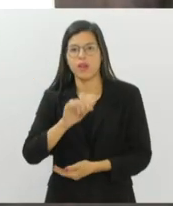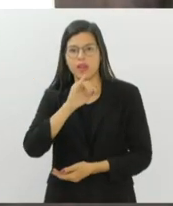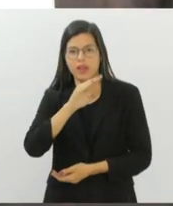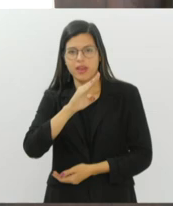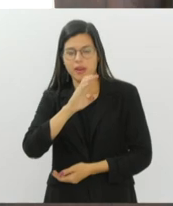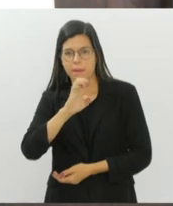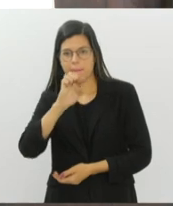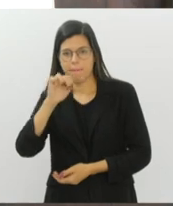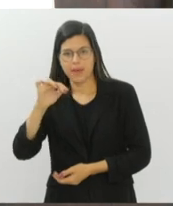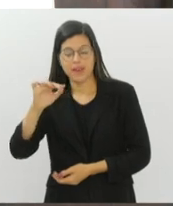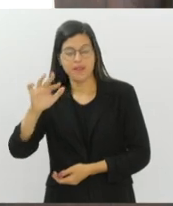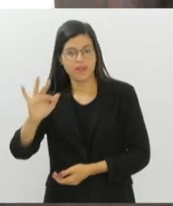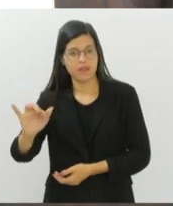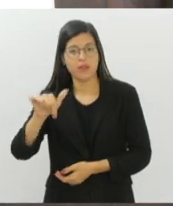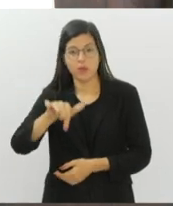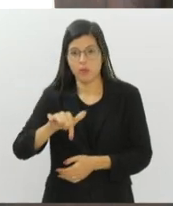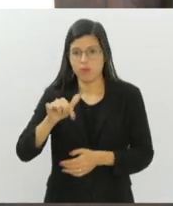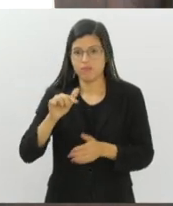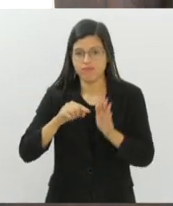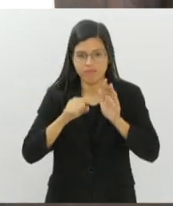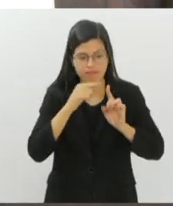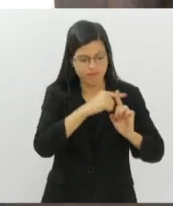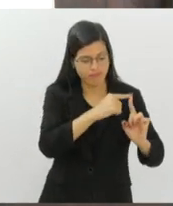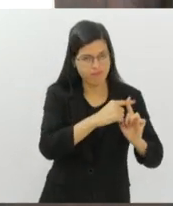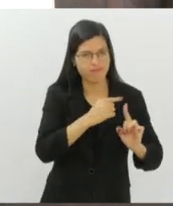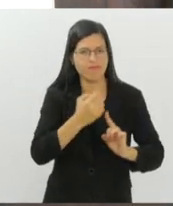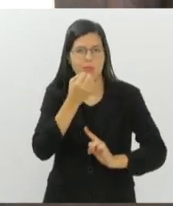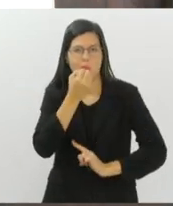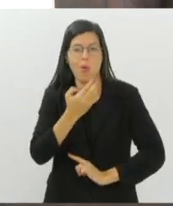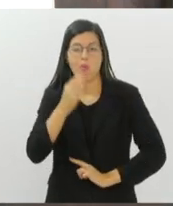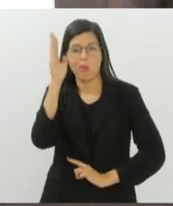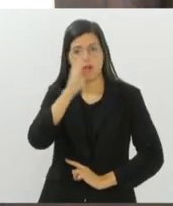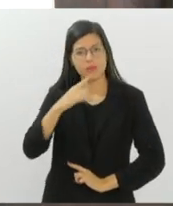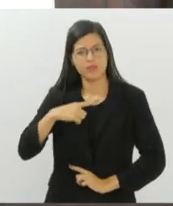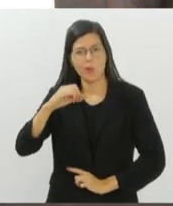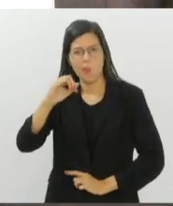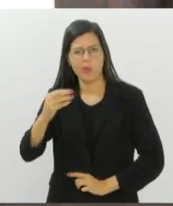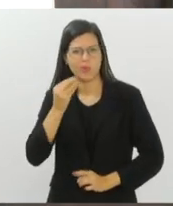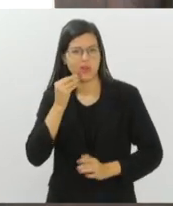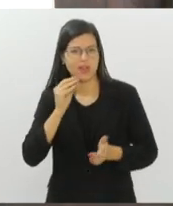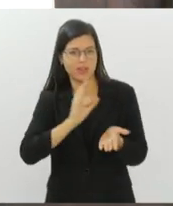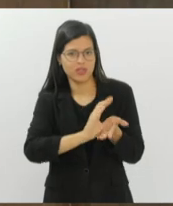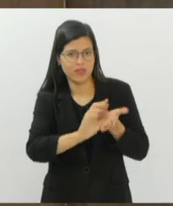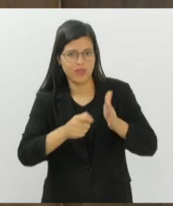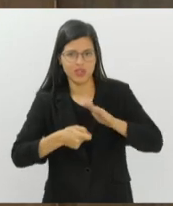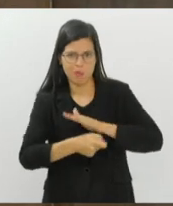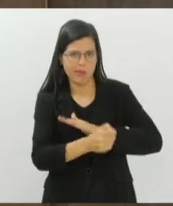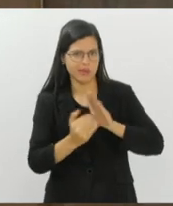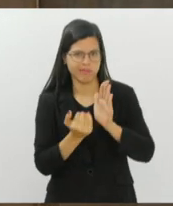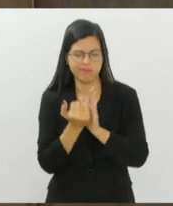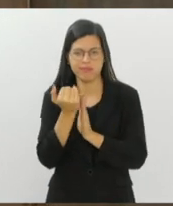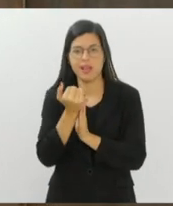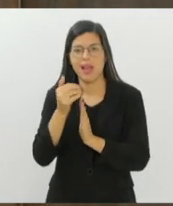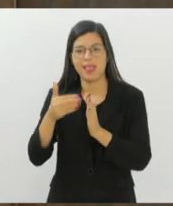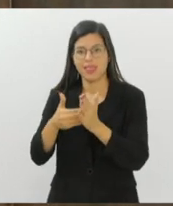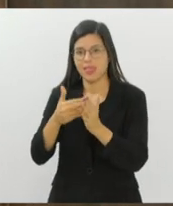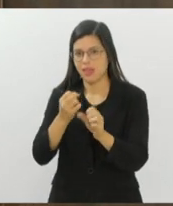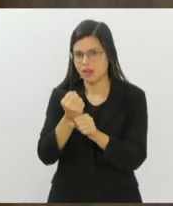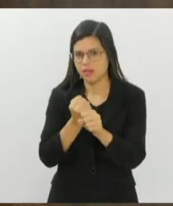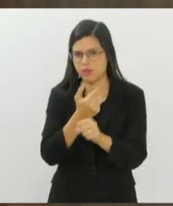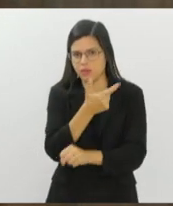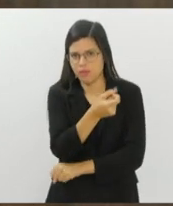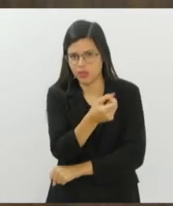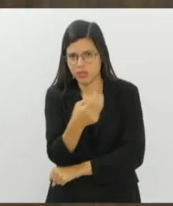mercado são muitos e o Brasil tem uma oportunidade de investimento muito grande. Até 2030, por